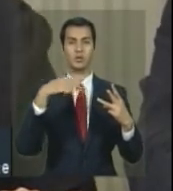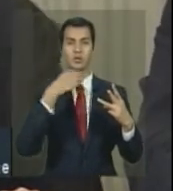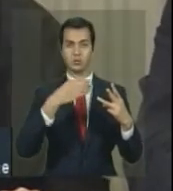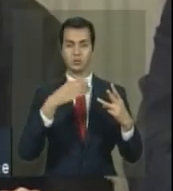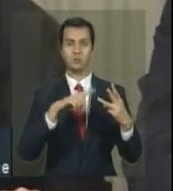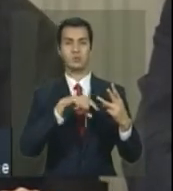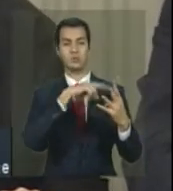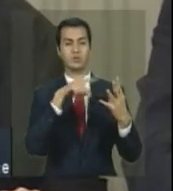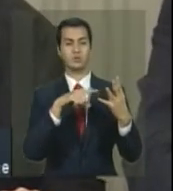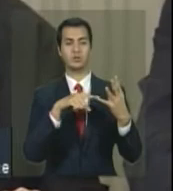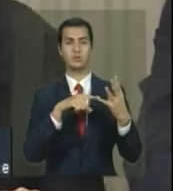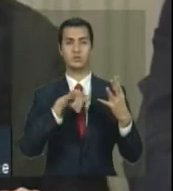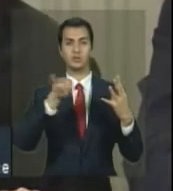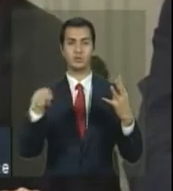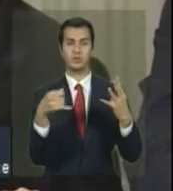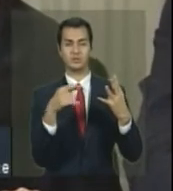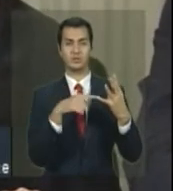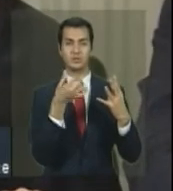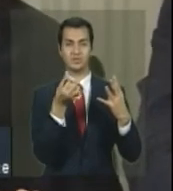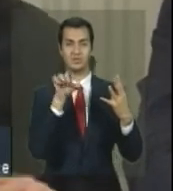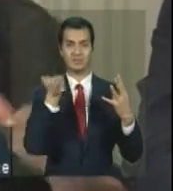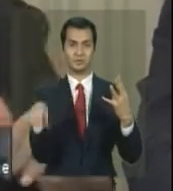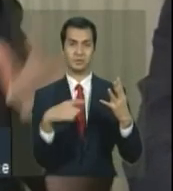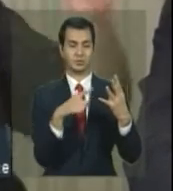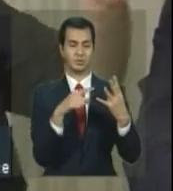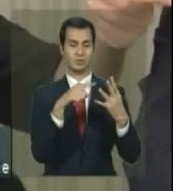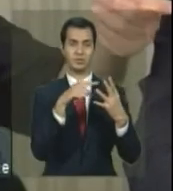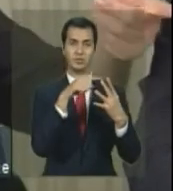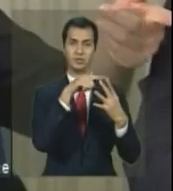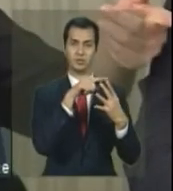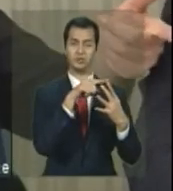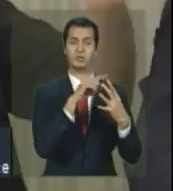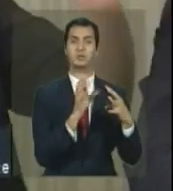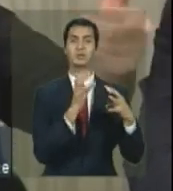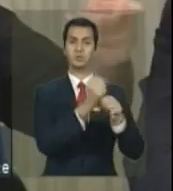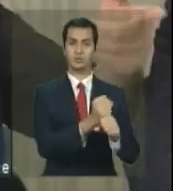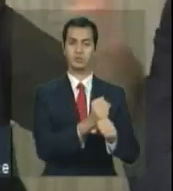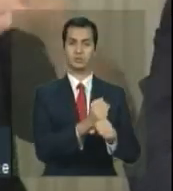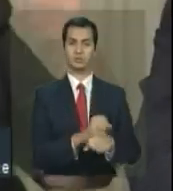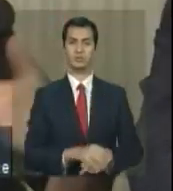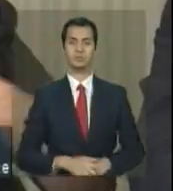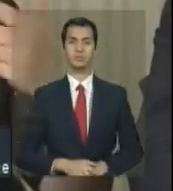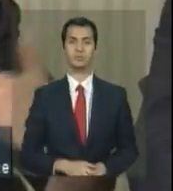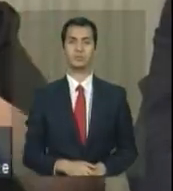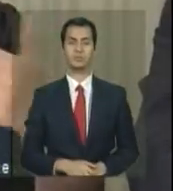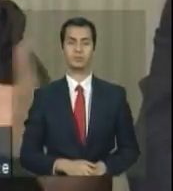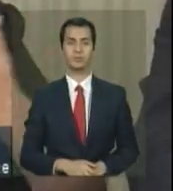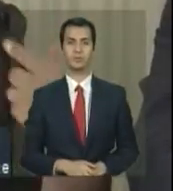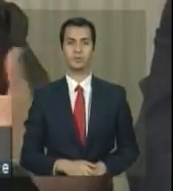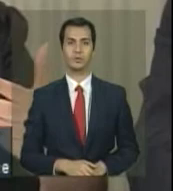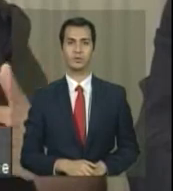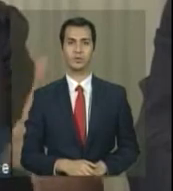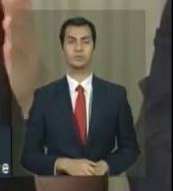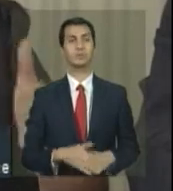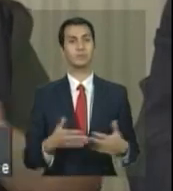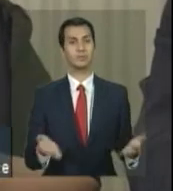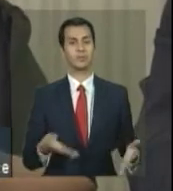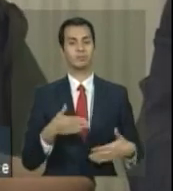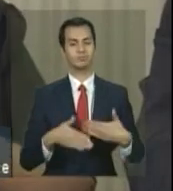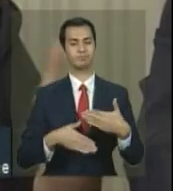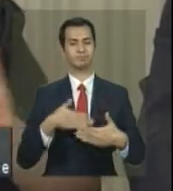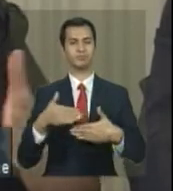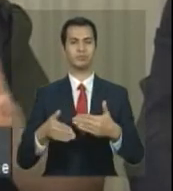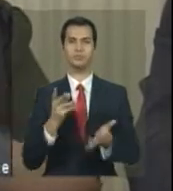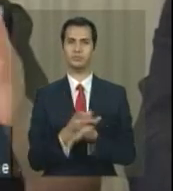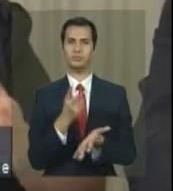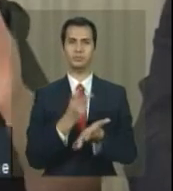em janeiro, que vão se somar com as 3.500 de outubro. E assim a gente vai chegar num crescendo. de cada